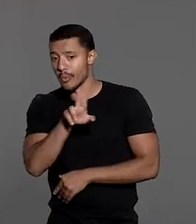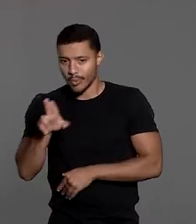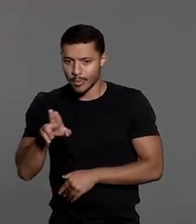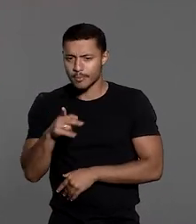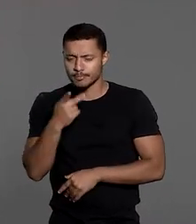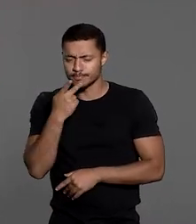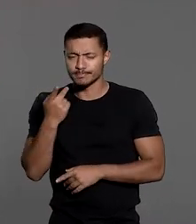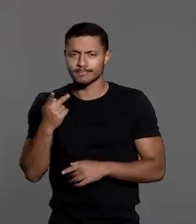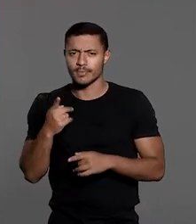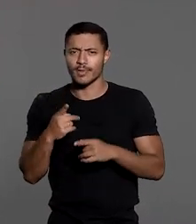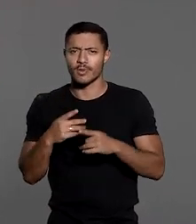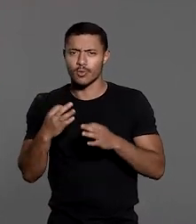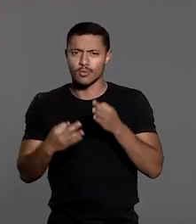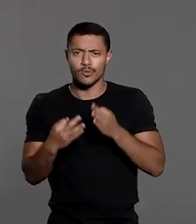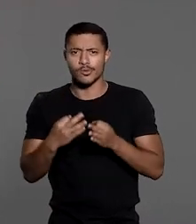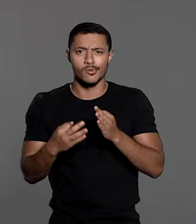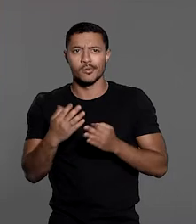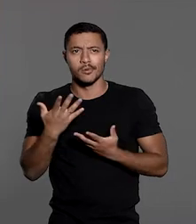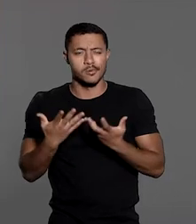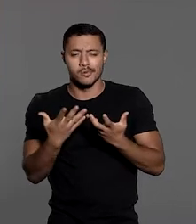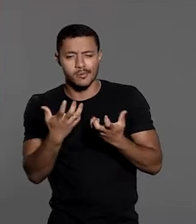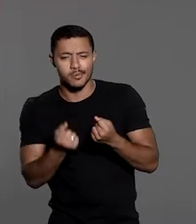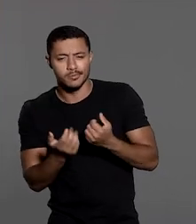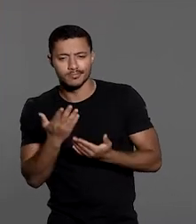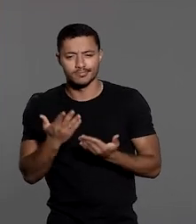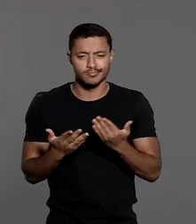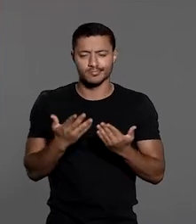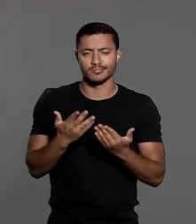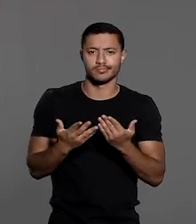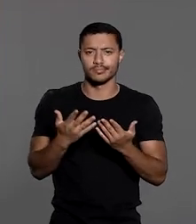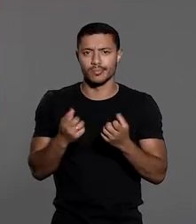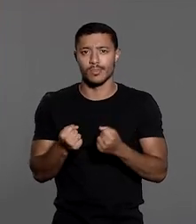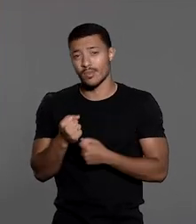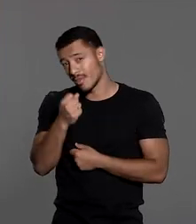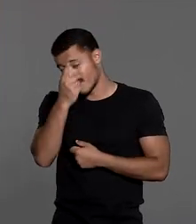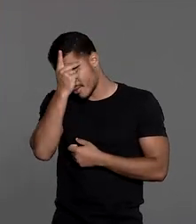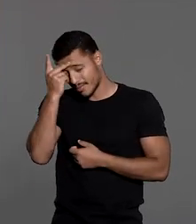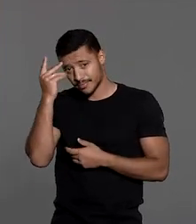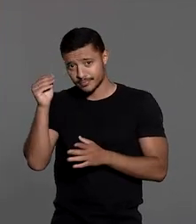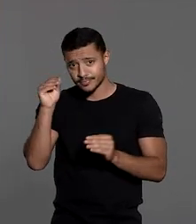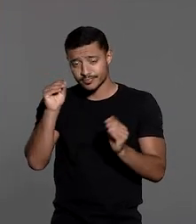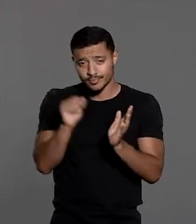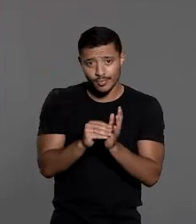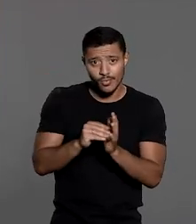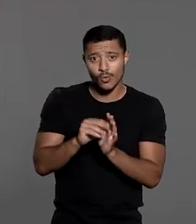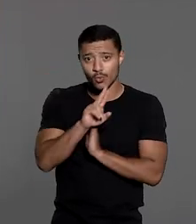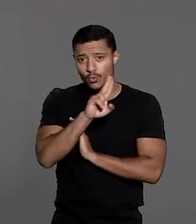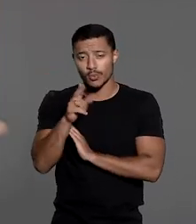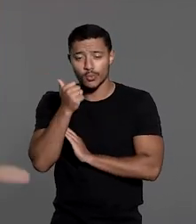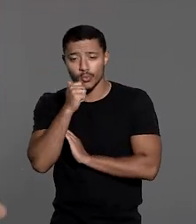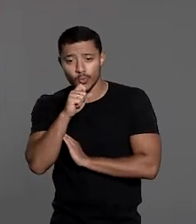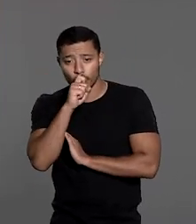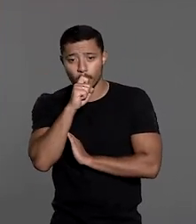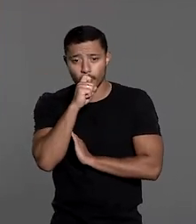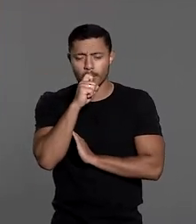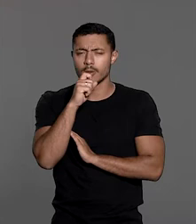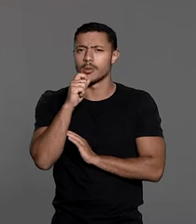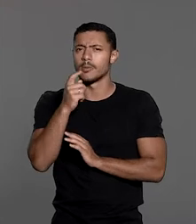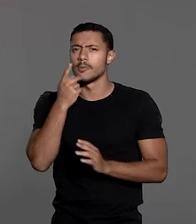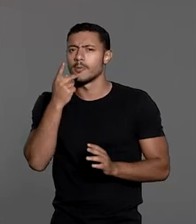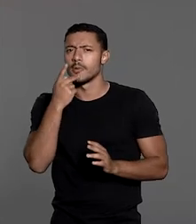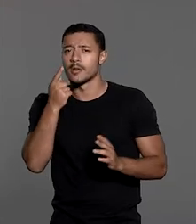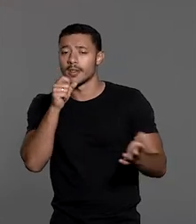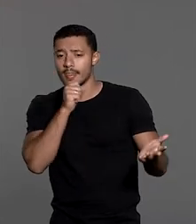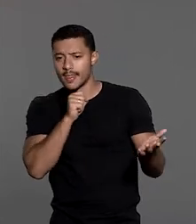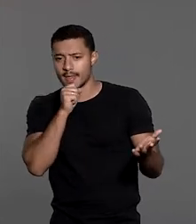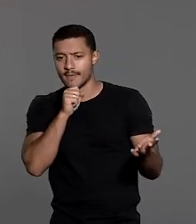julgou o pedido parcialmente procedente para autorizar o autor a acrescentar o sobrenome paterno, sob o argumento de que